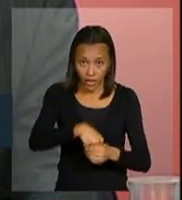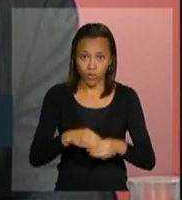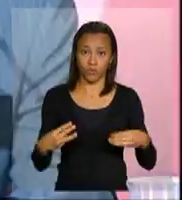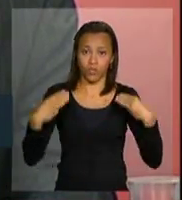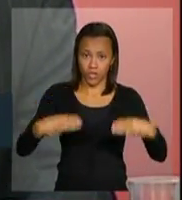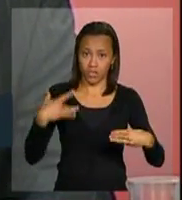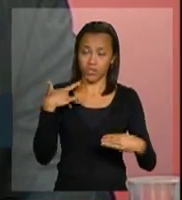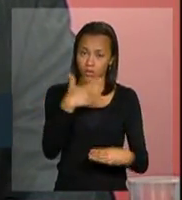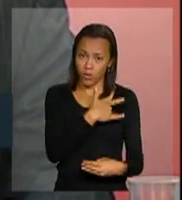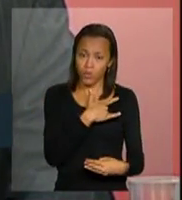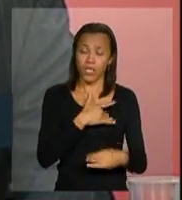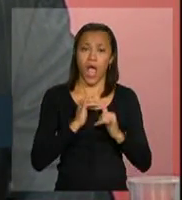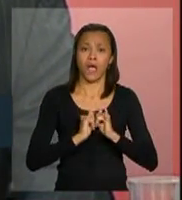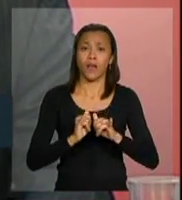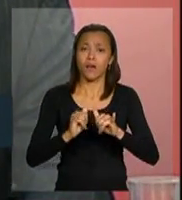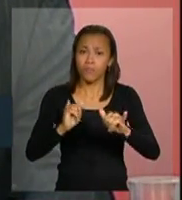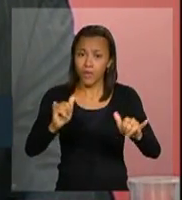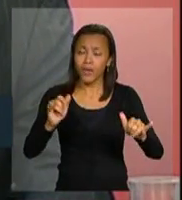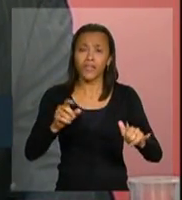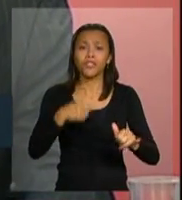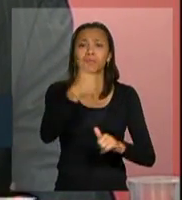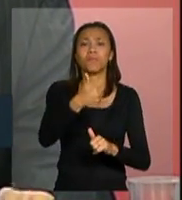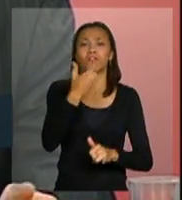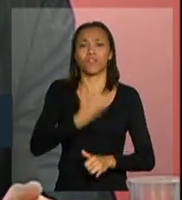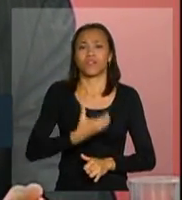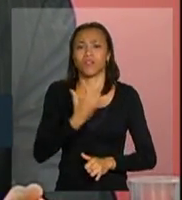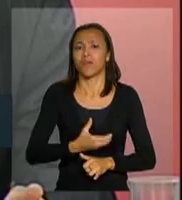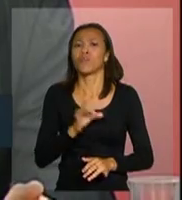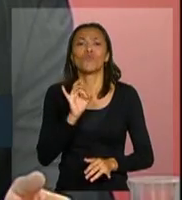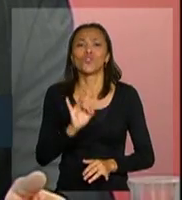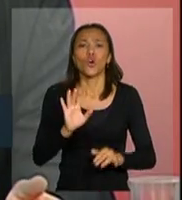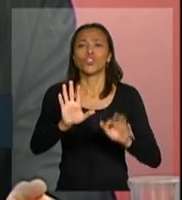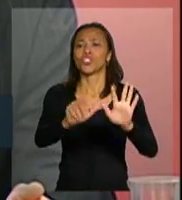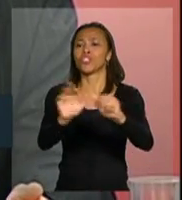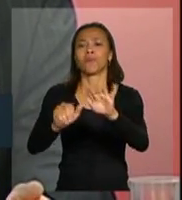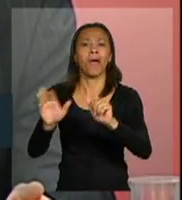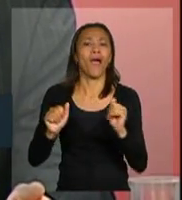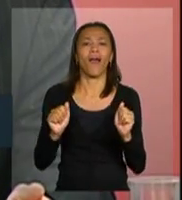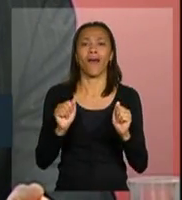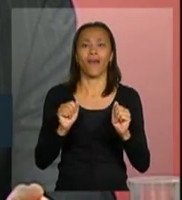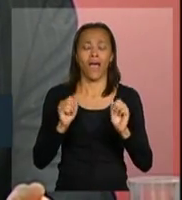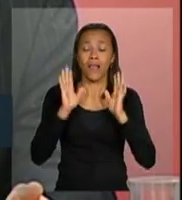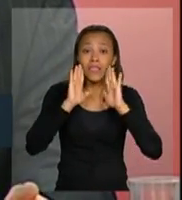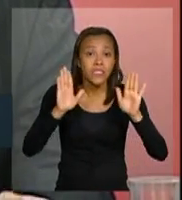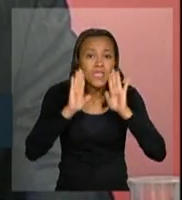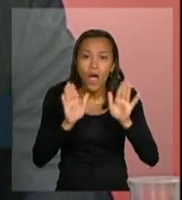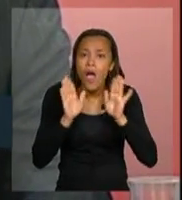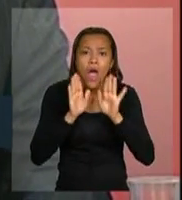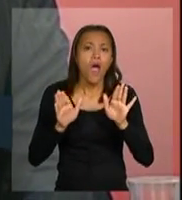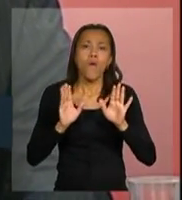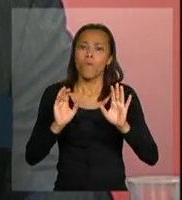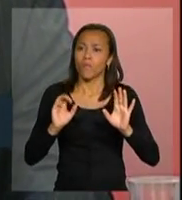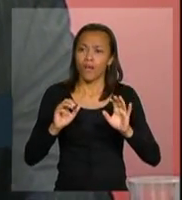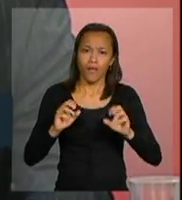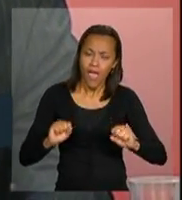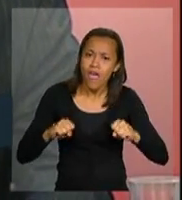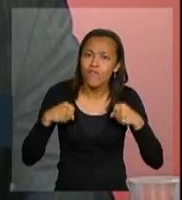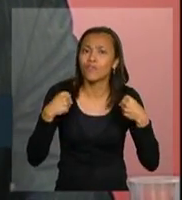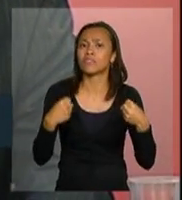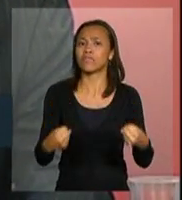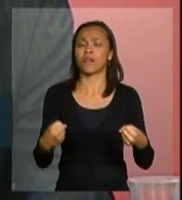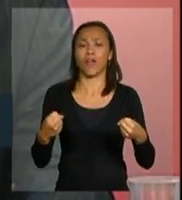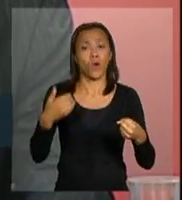preparação da campanha do dia 1º de dezembro não fosse só um momento de chamada de atenção, de alerta, de reforçar as ações de